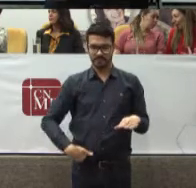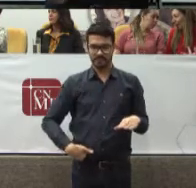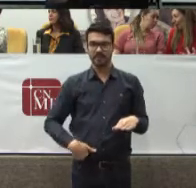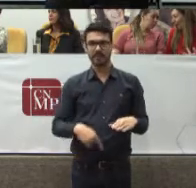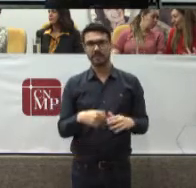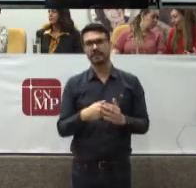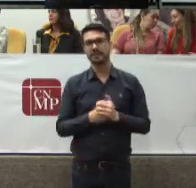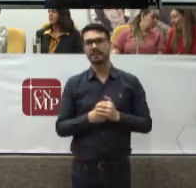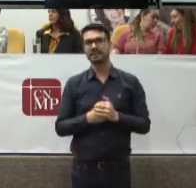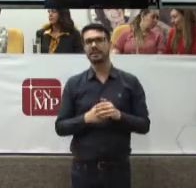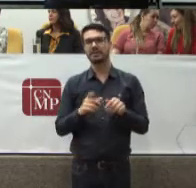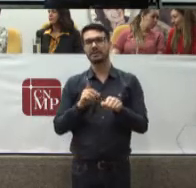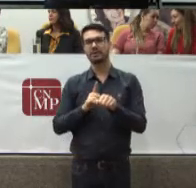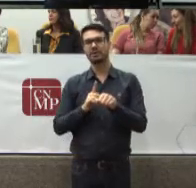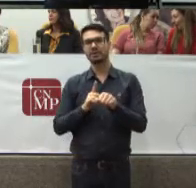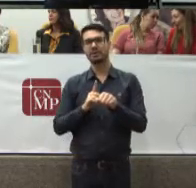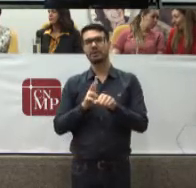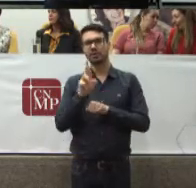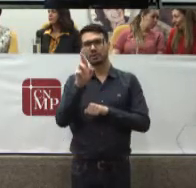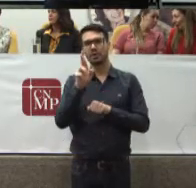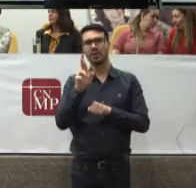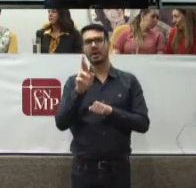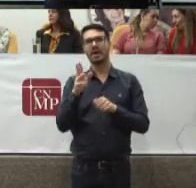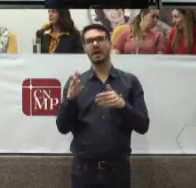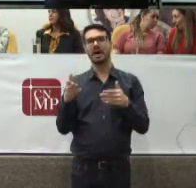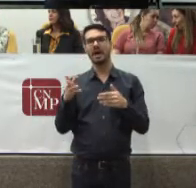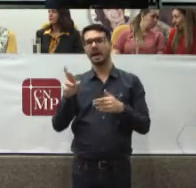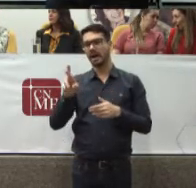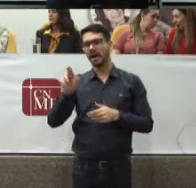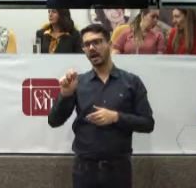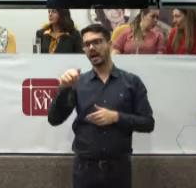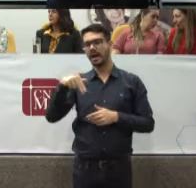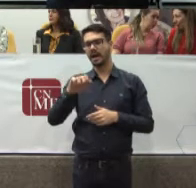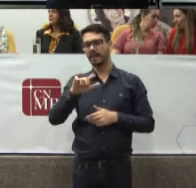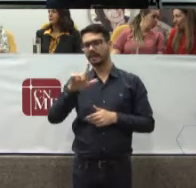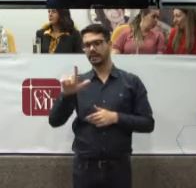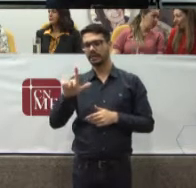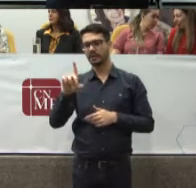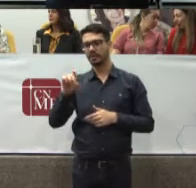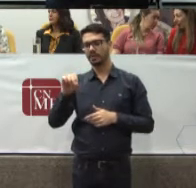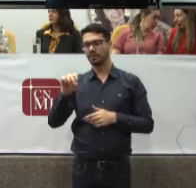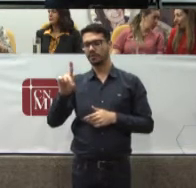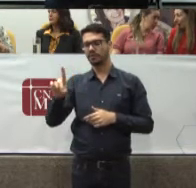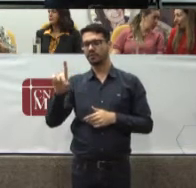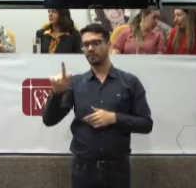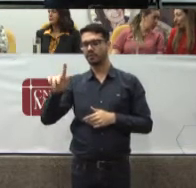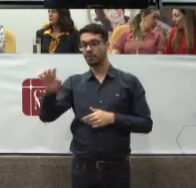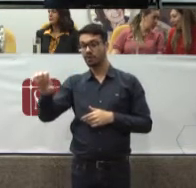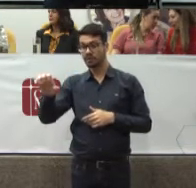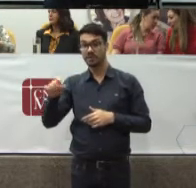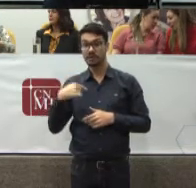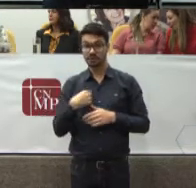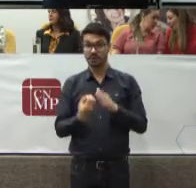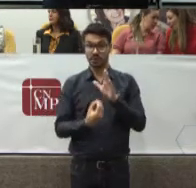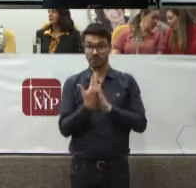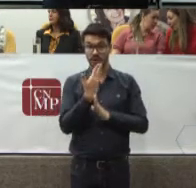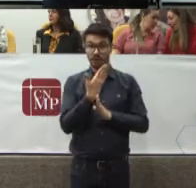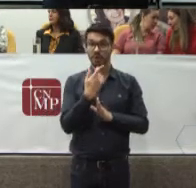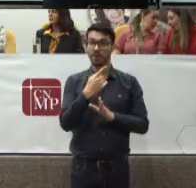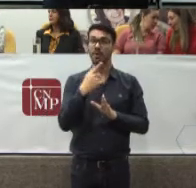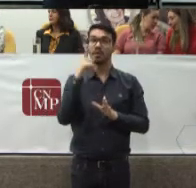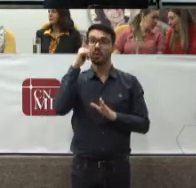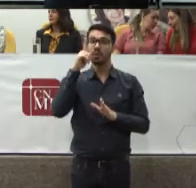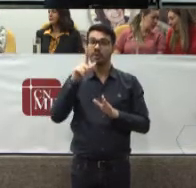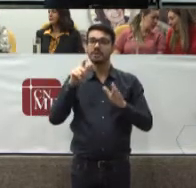Pela doutora Raquel Dodi Exatamente Para que houvesse Um trabalho De comunicação